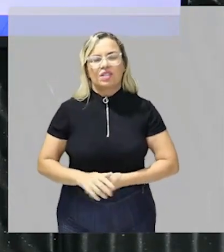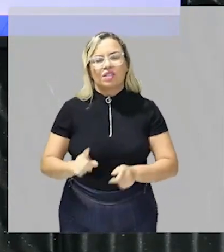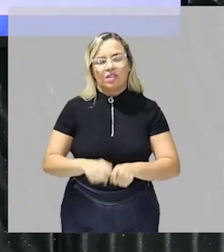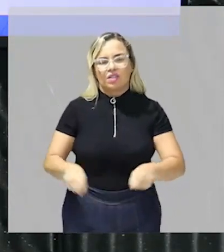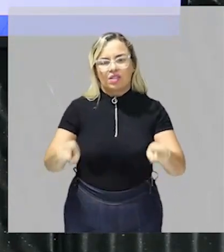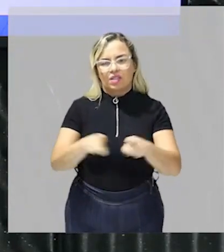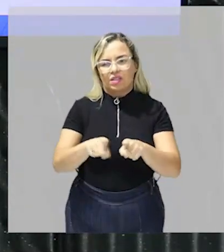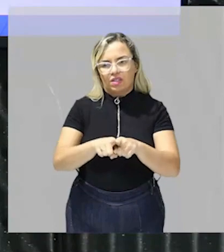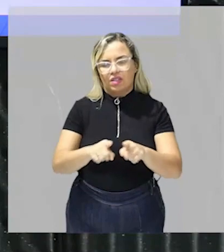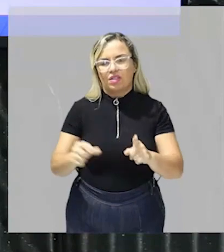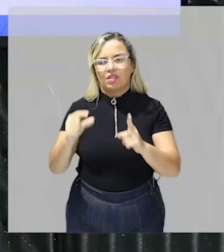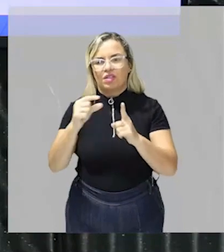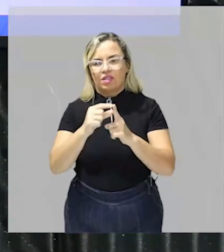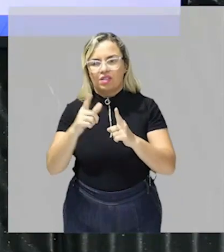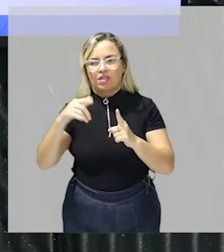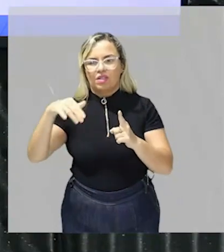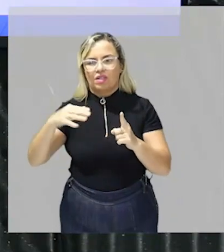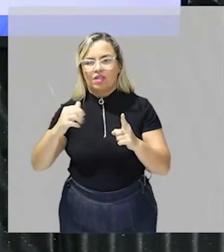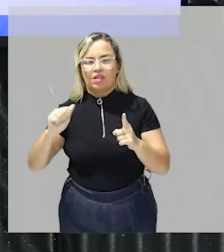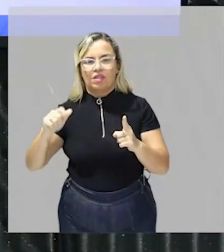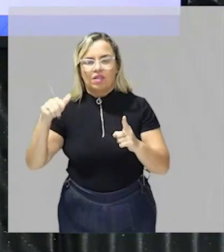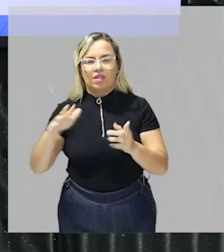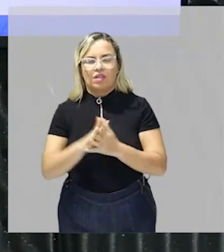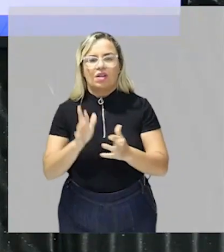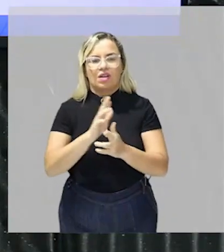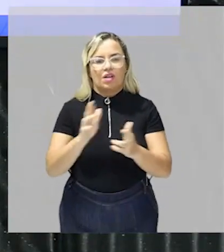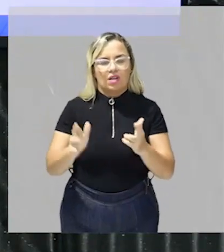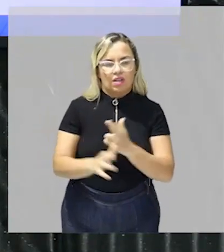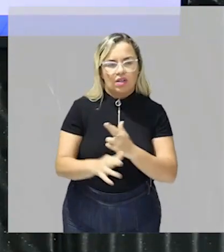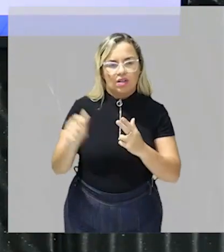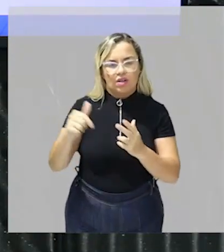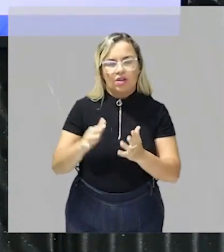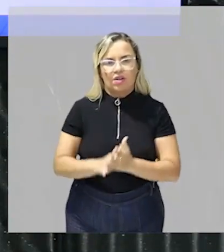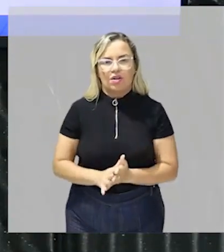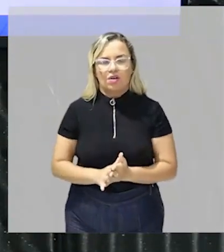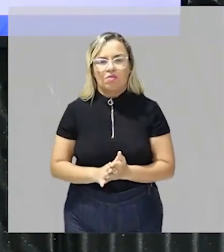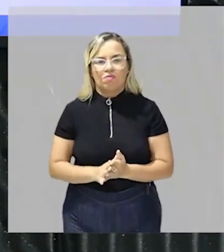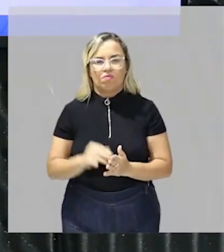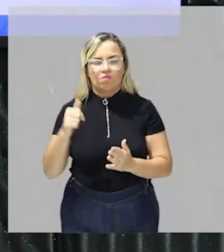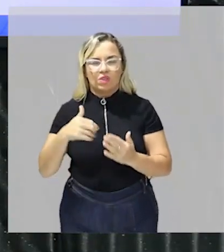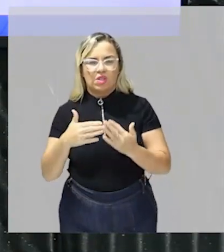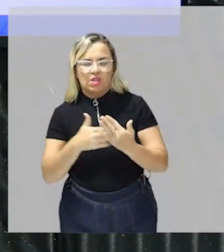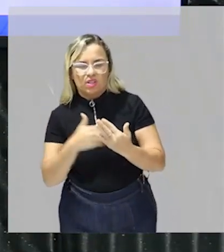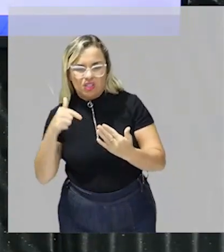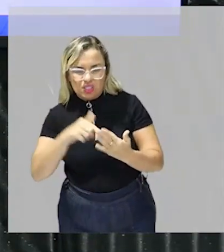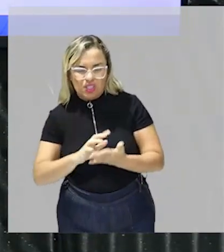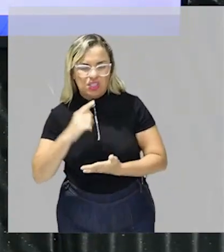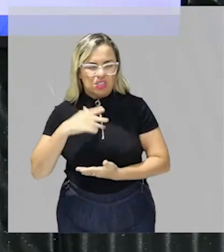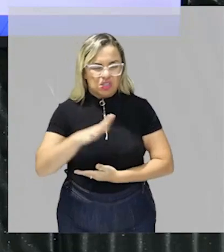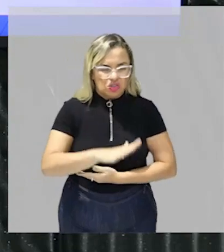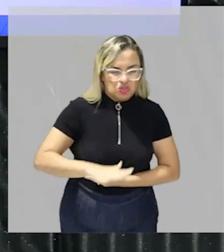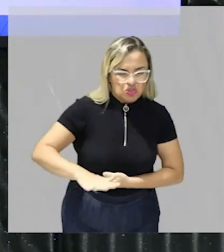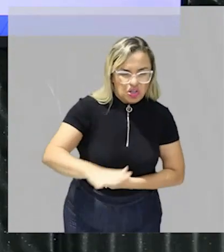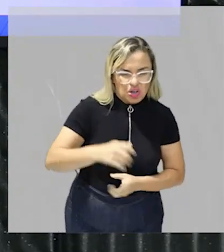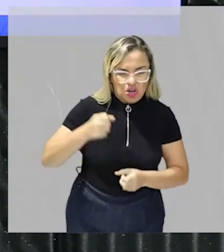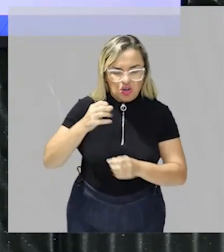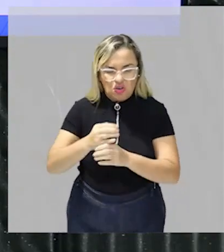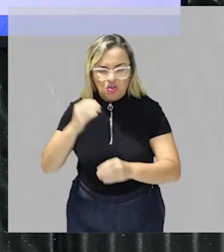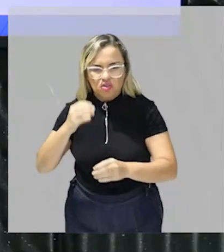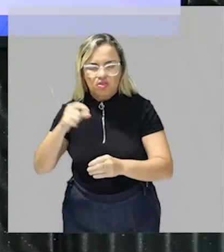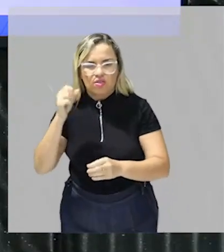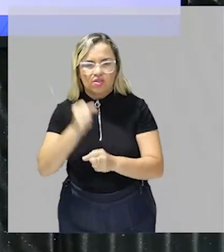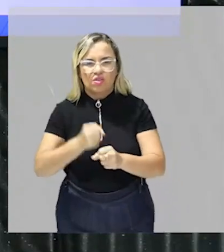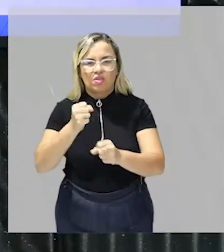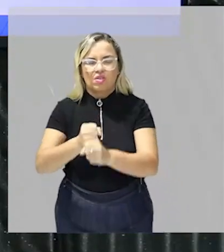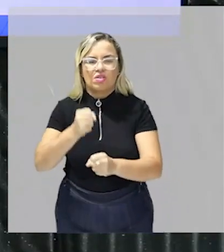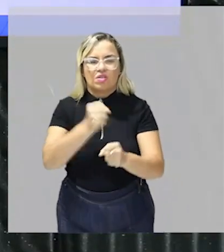está se referindo a inibição da corrupção na construção civil então essa é a alternativa correta